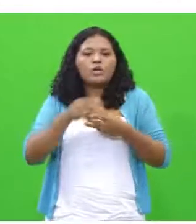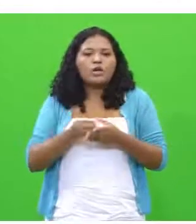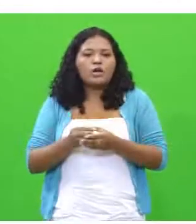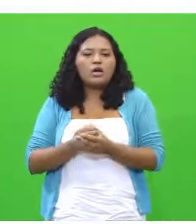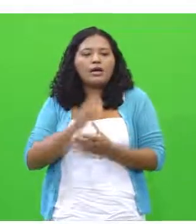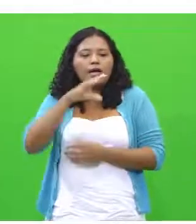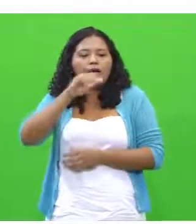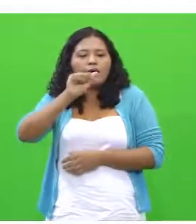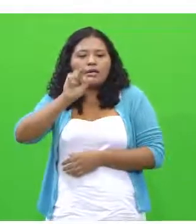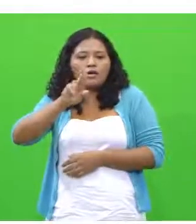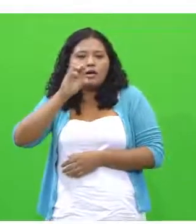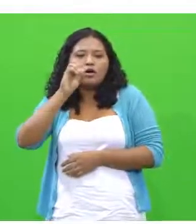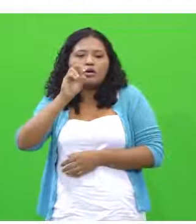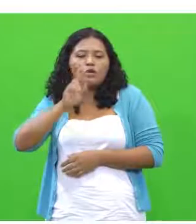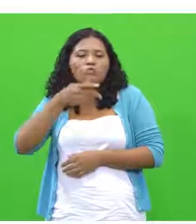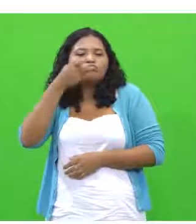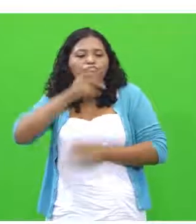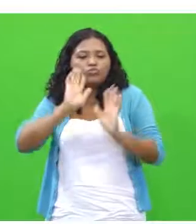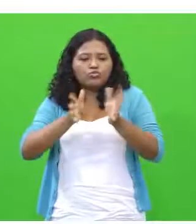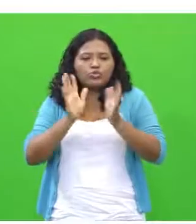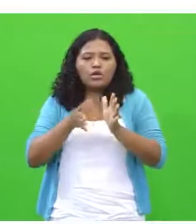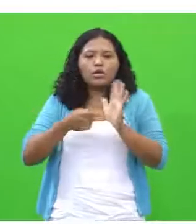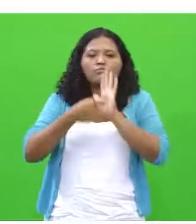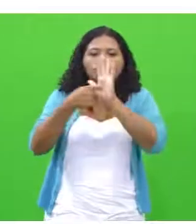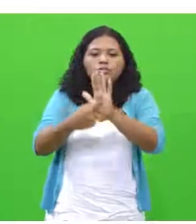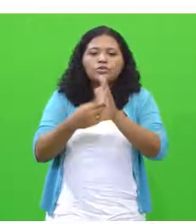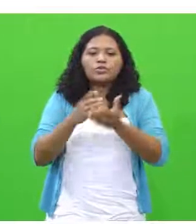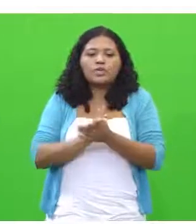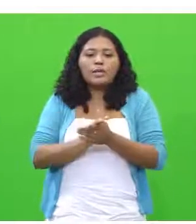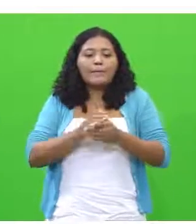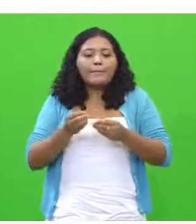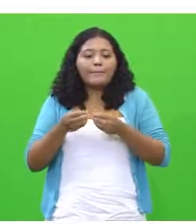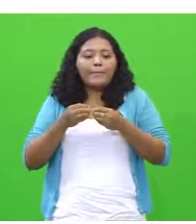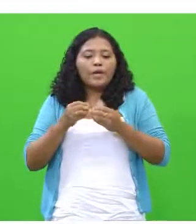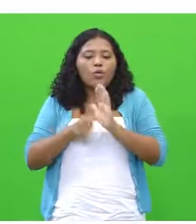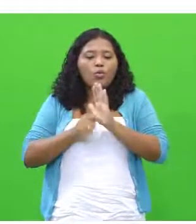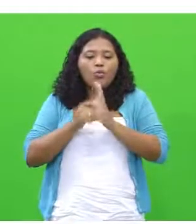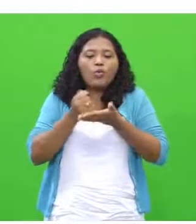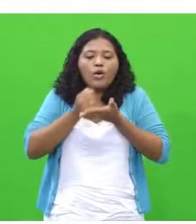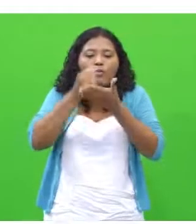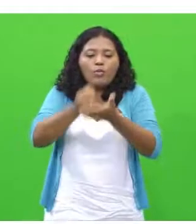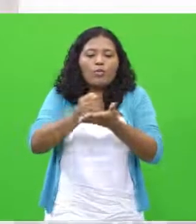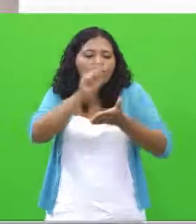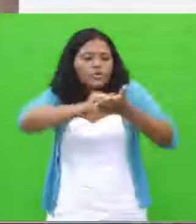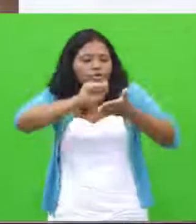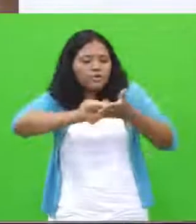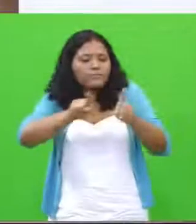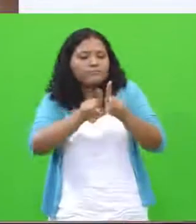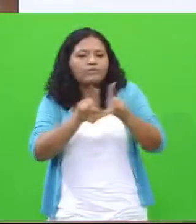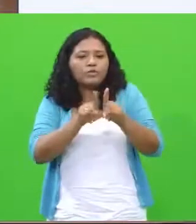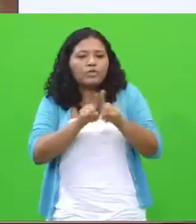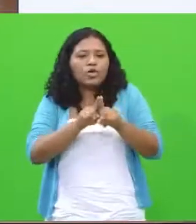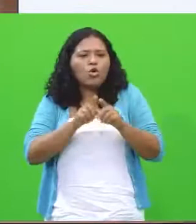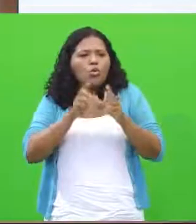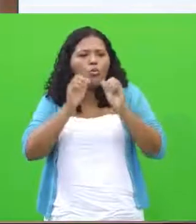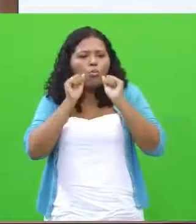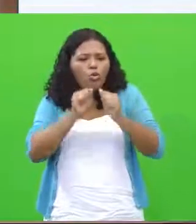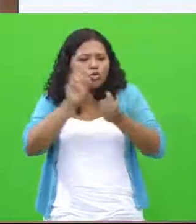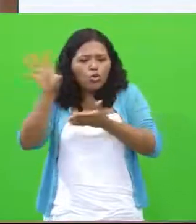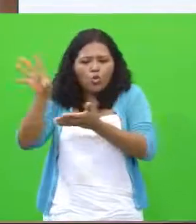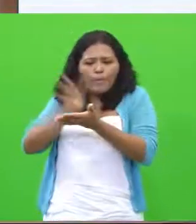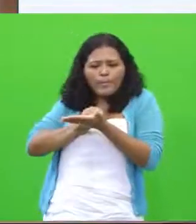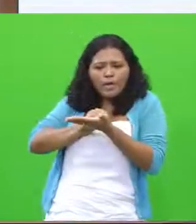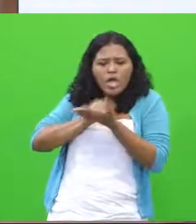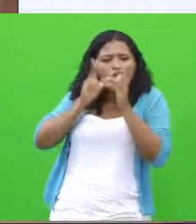eles são super importantes, eles vão dar subsídio para a sua escrita. Posso copiar na íntegra? Não, você pode se